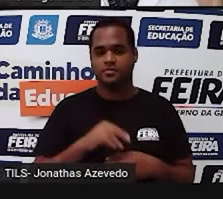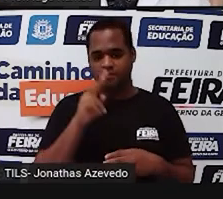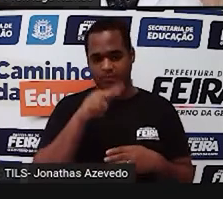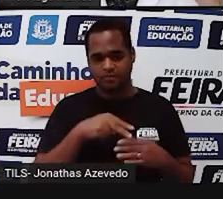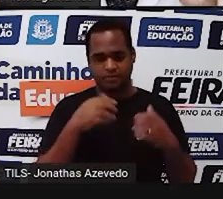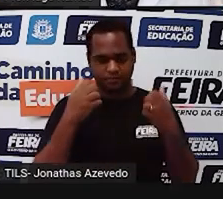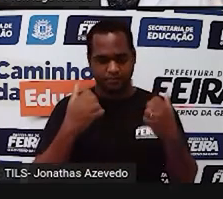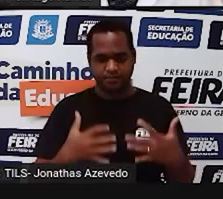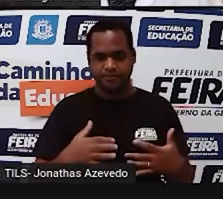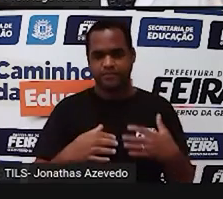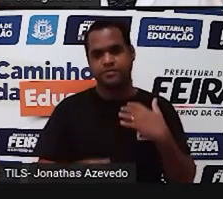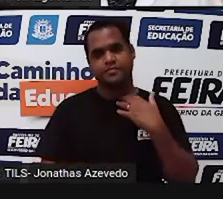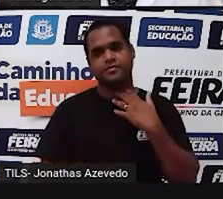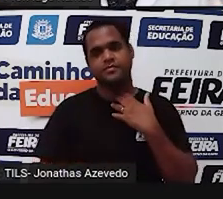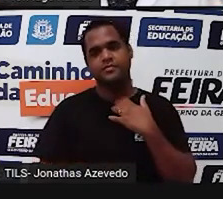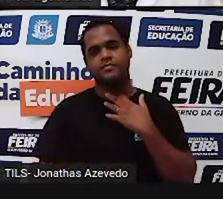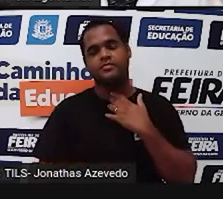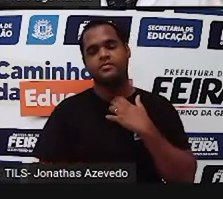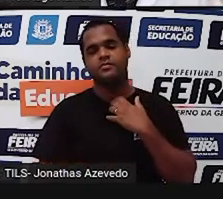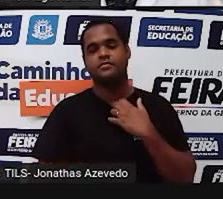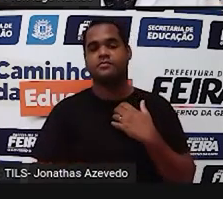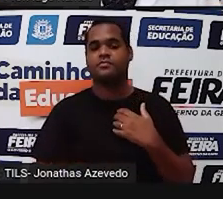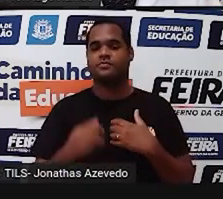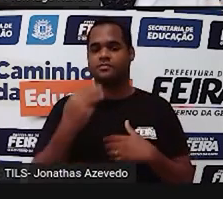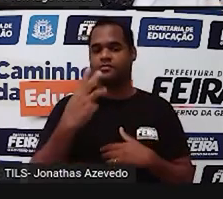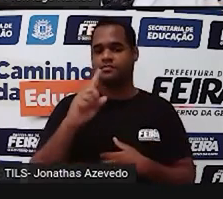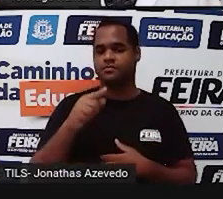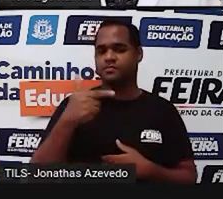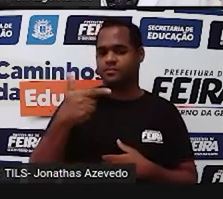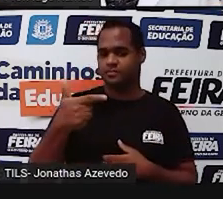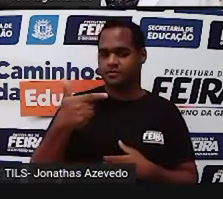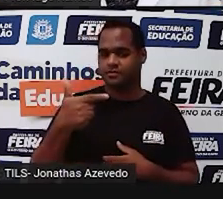Então a gente vai ler assim mesmo, 3,2